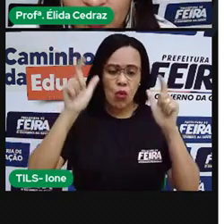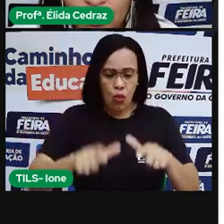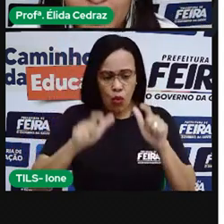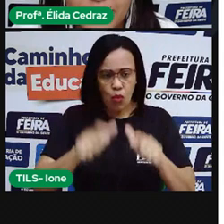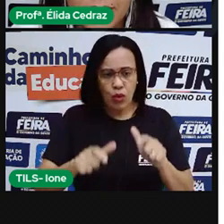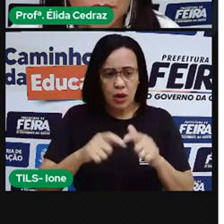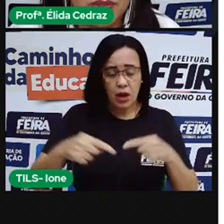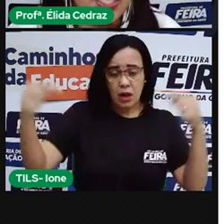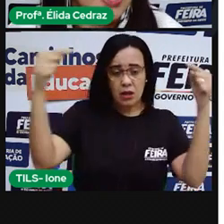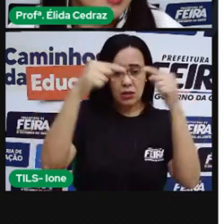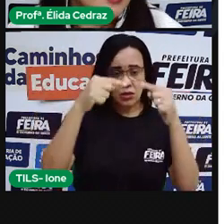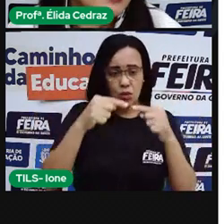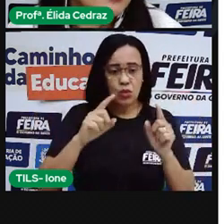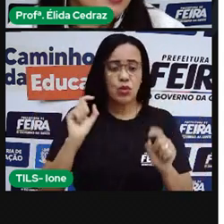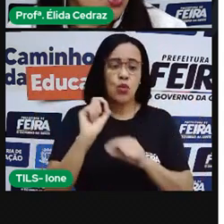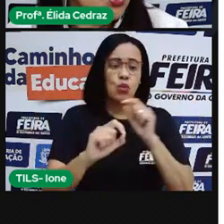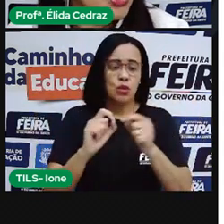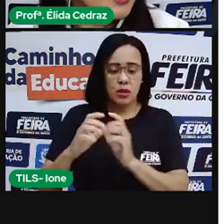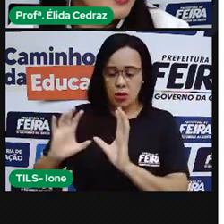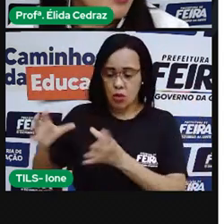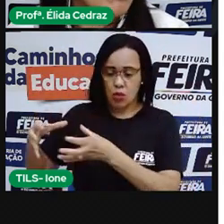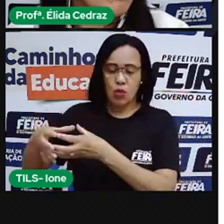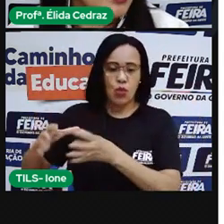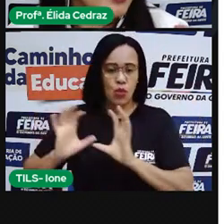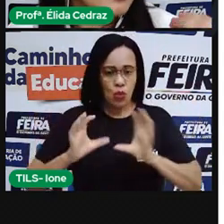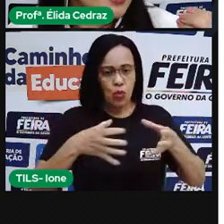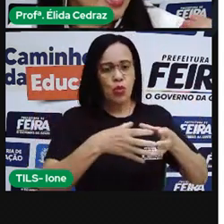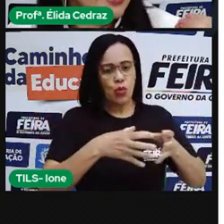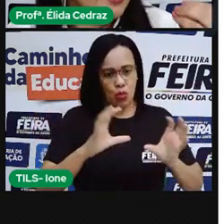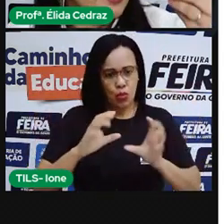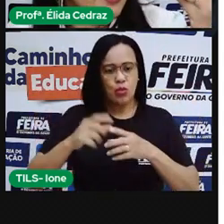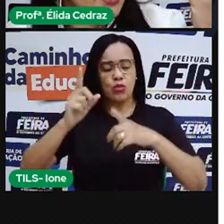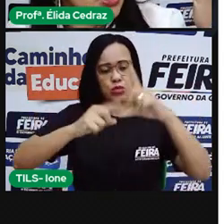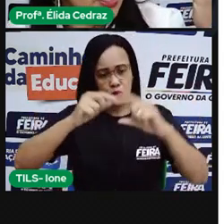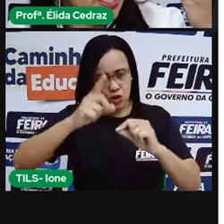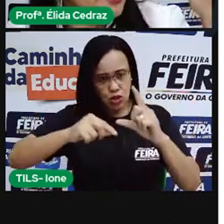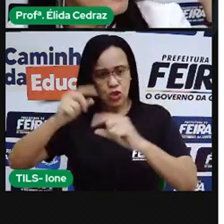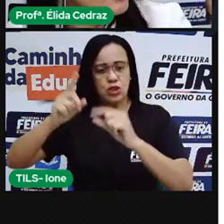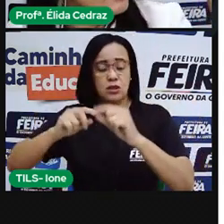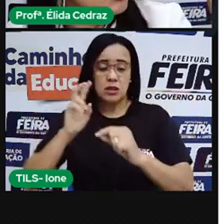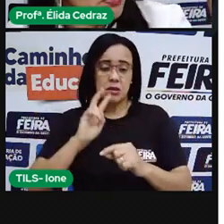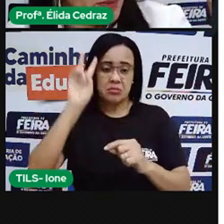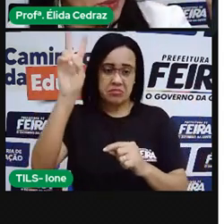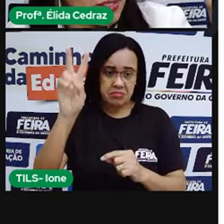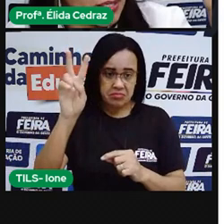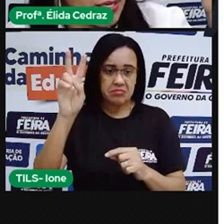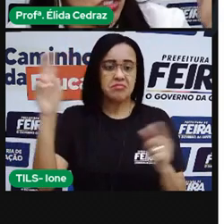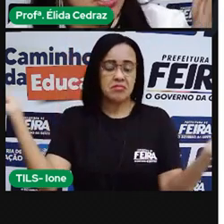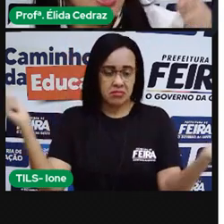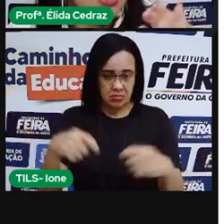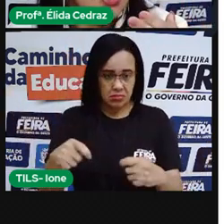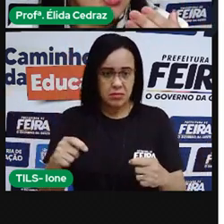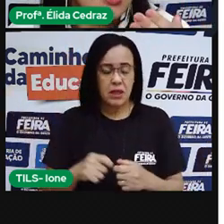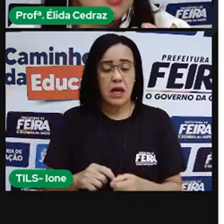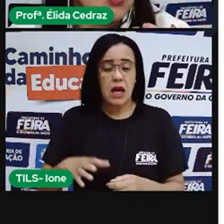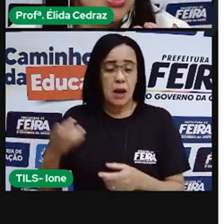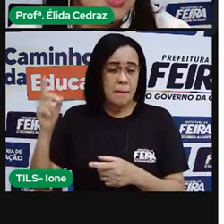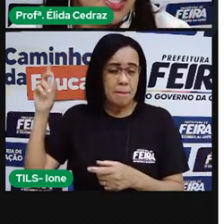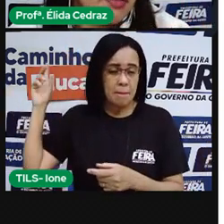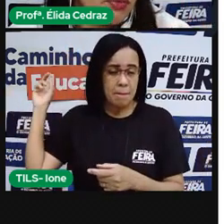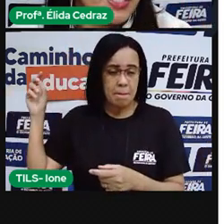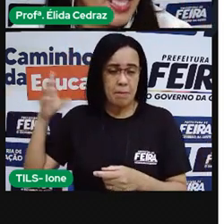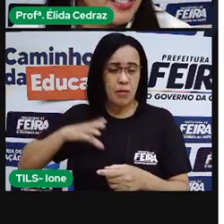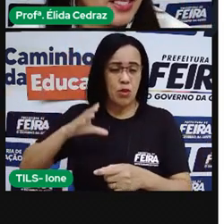chegaram no Brasil, eles utilizavam as cartas estelares, os mapas celestes, e também